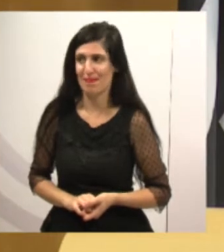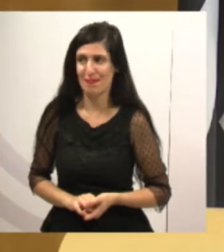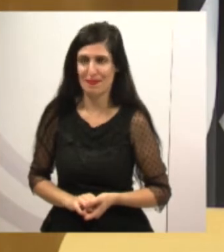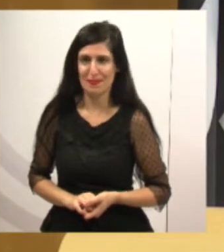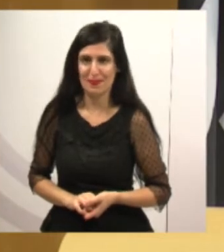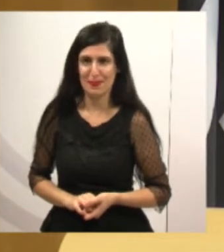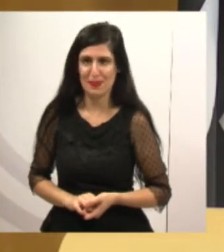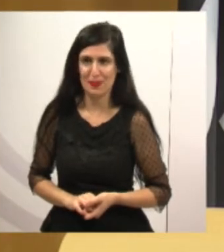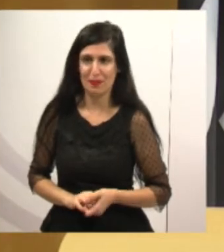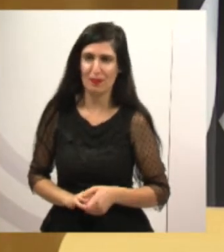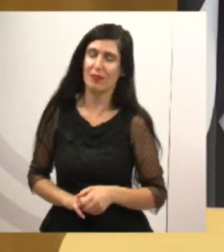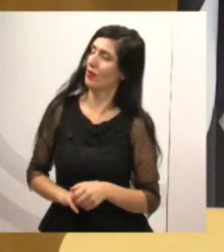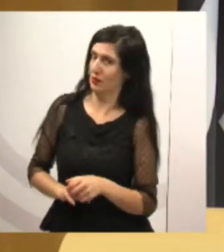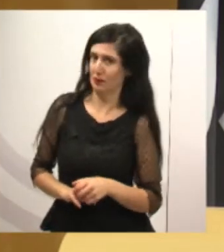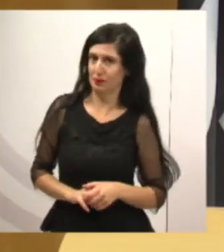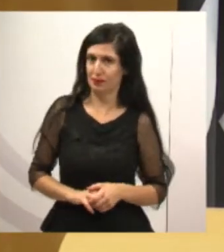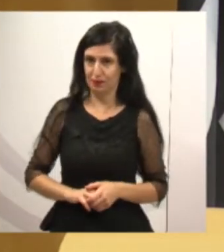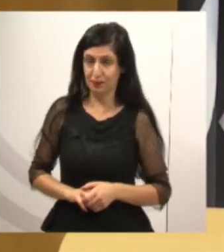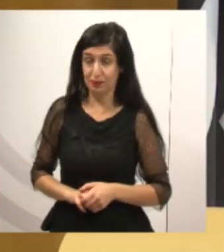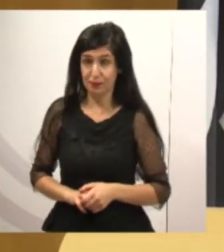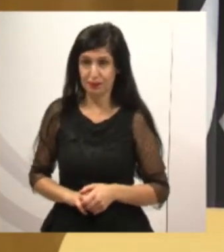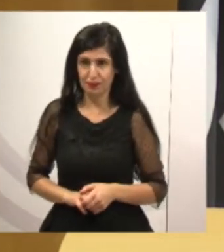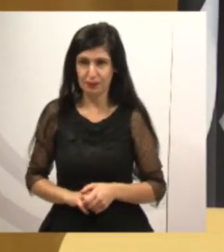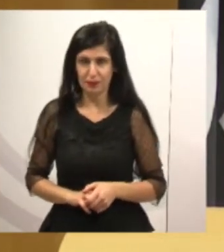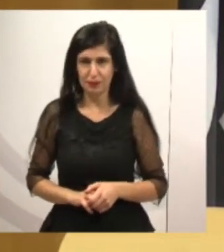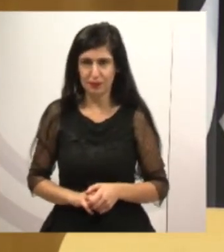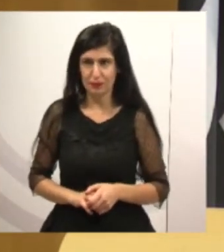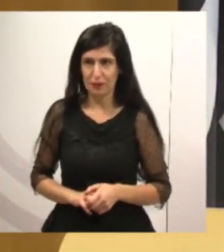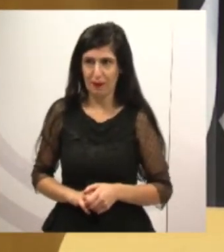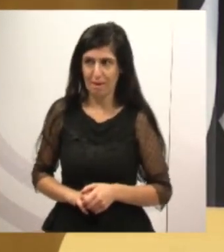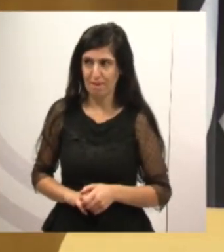Quero também, agora,